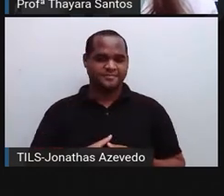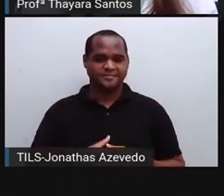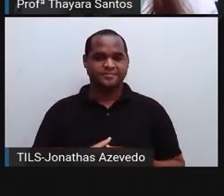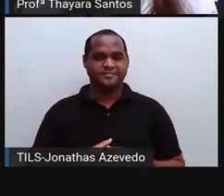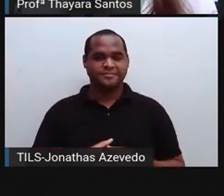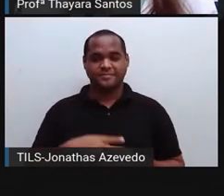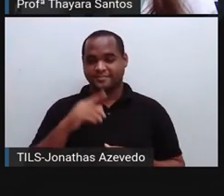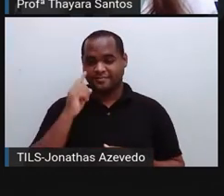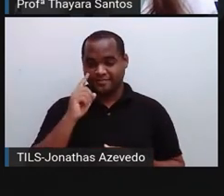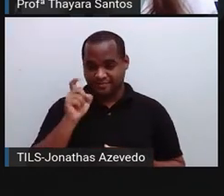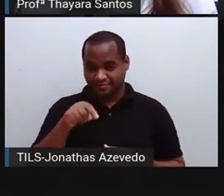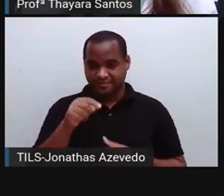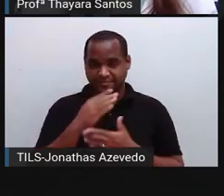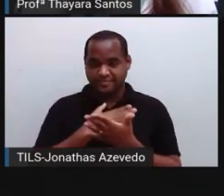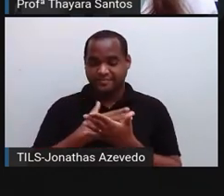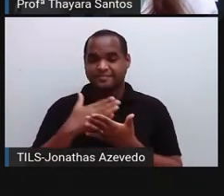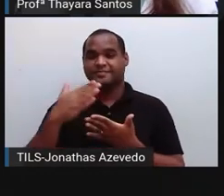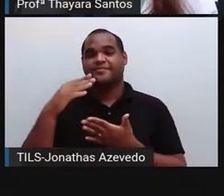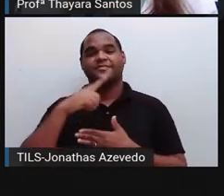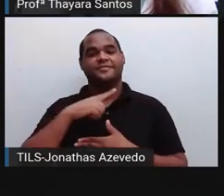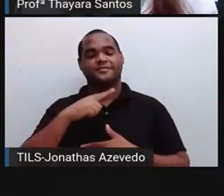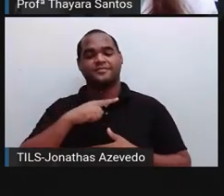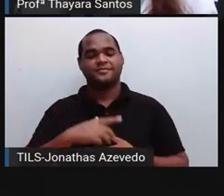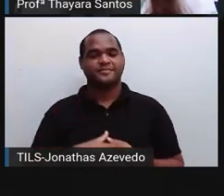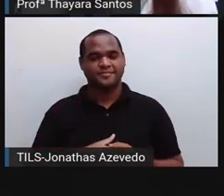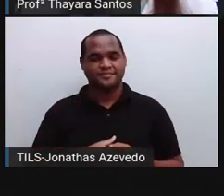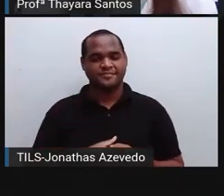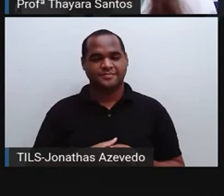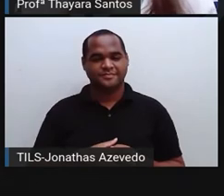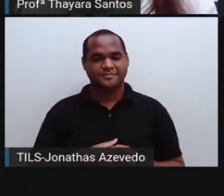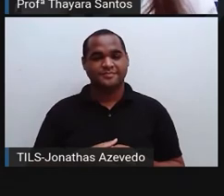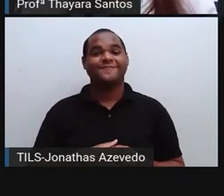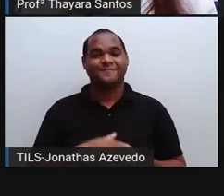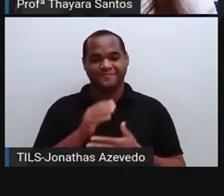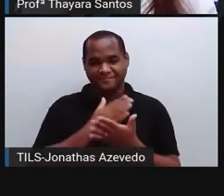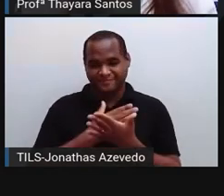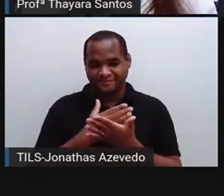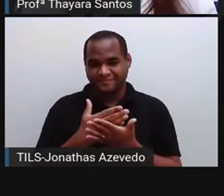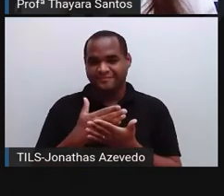Clique em começar de novo. E vamos lá em começar.